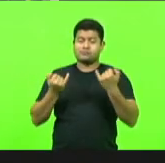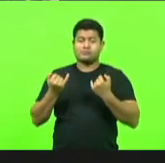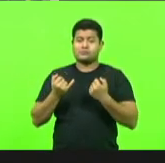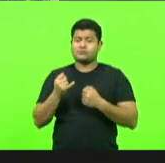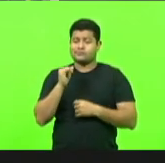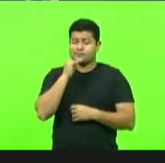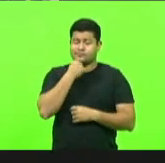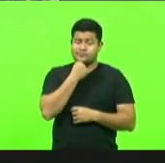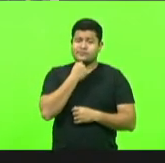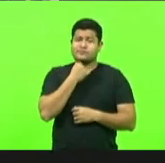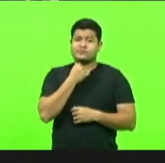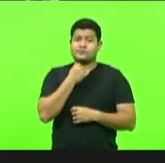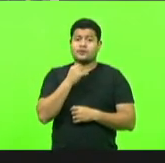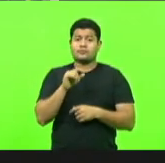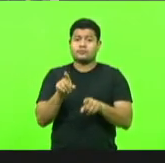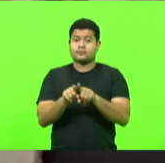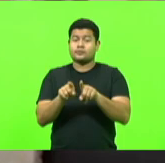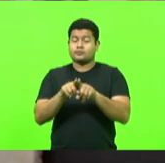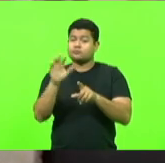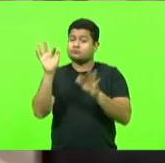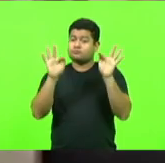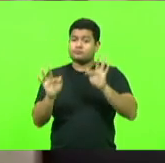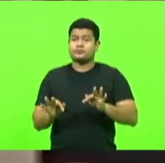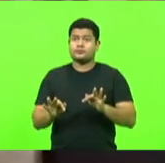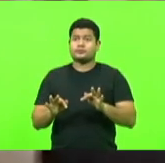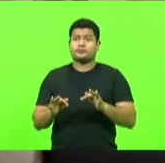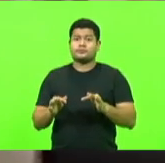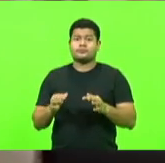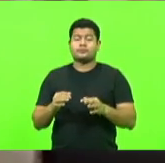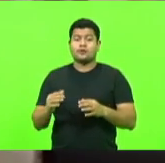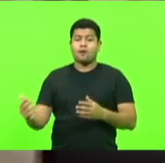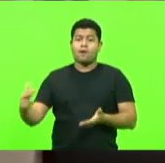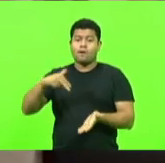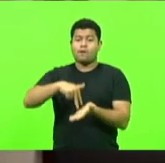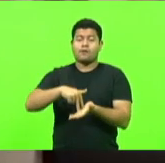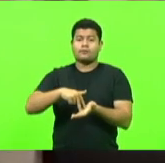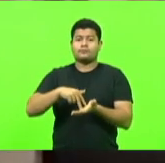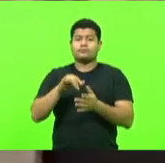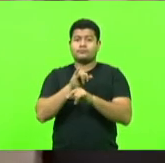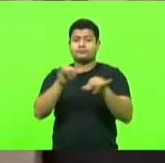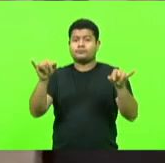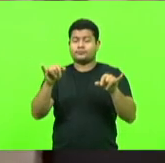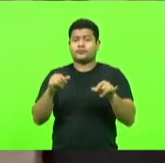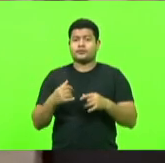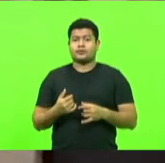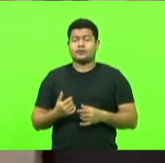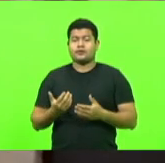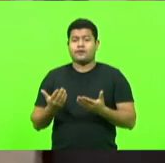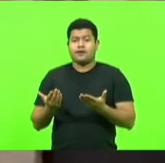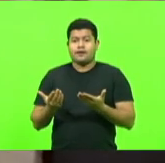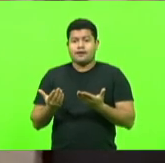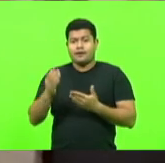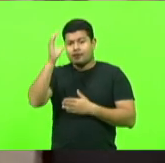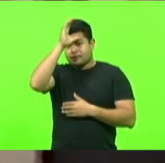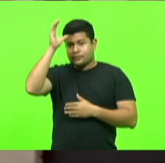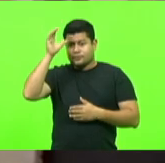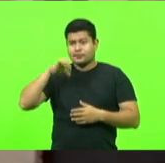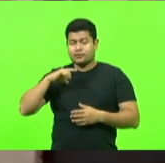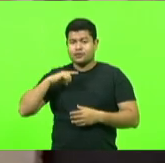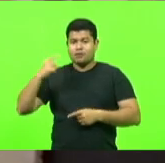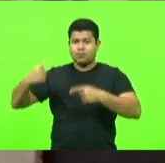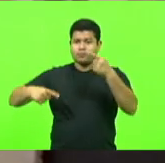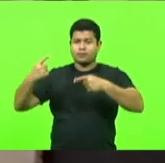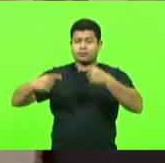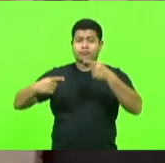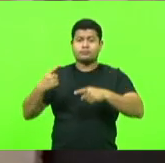hoje. Recentemente, o município de Criciúma foi alvo de muito debate entre pais e professores por causa de um